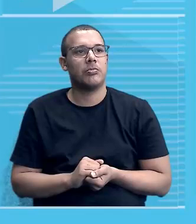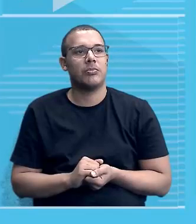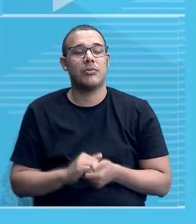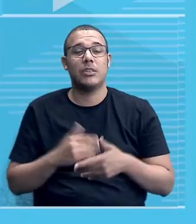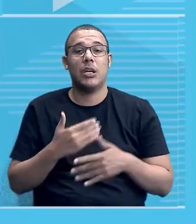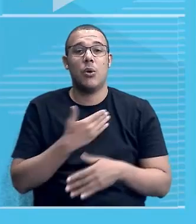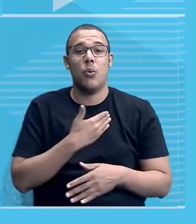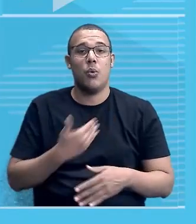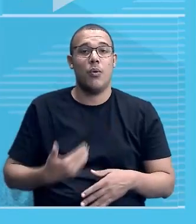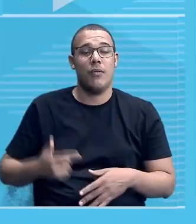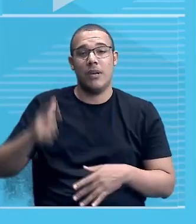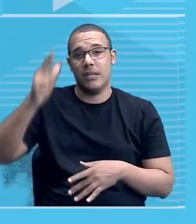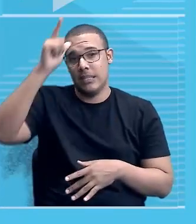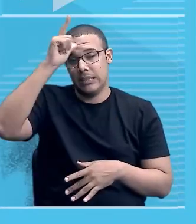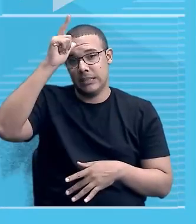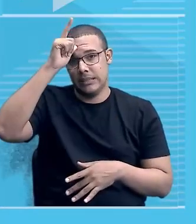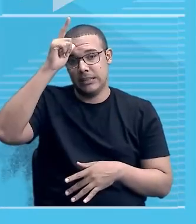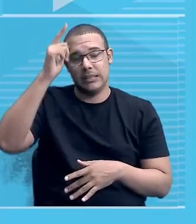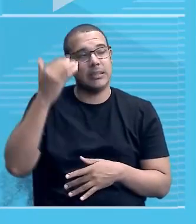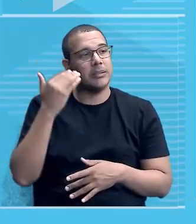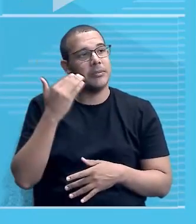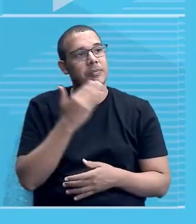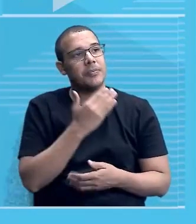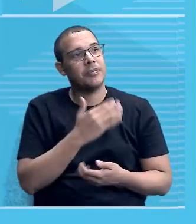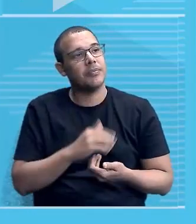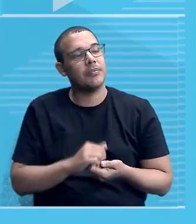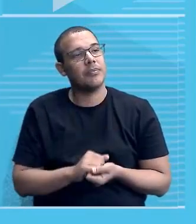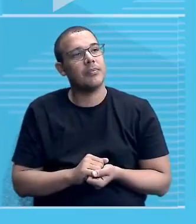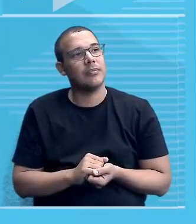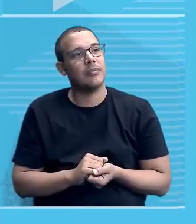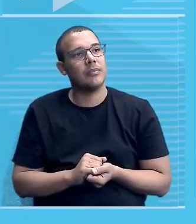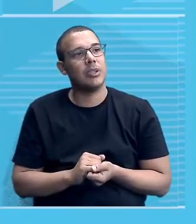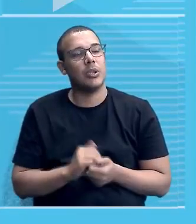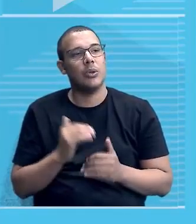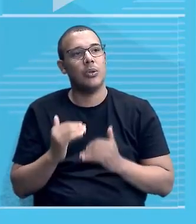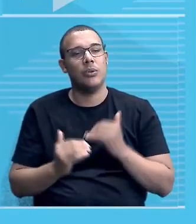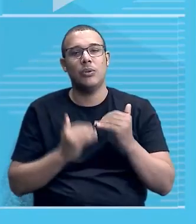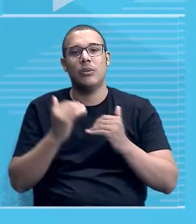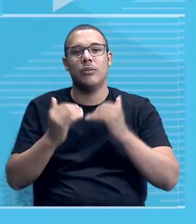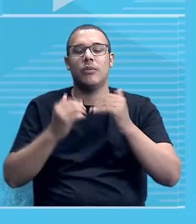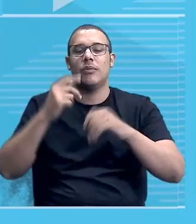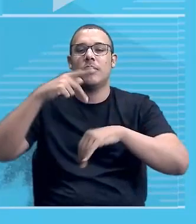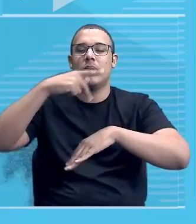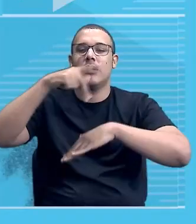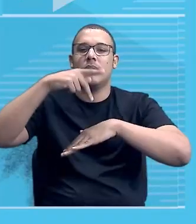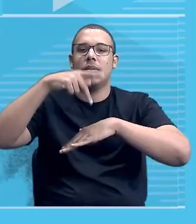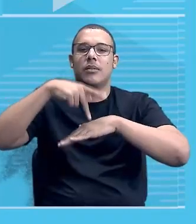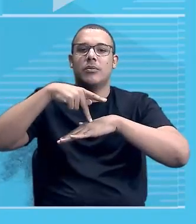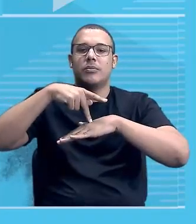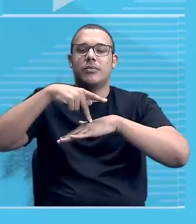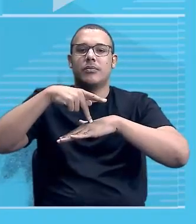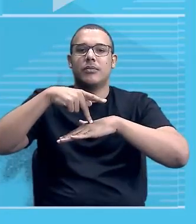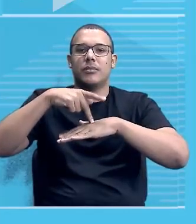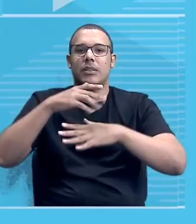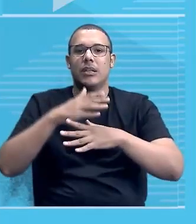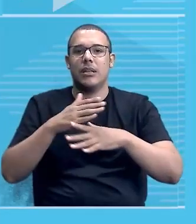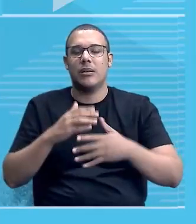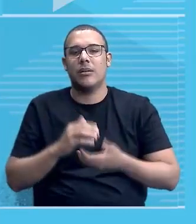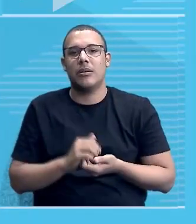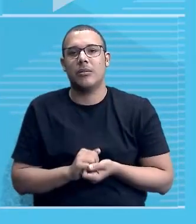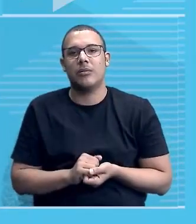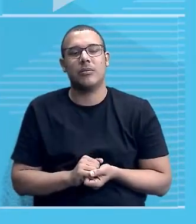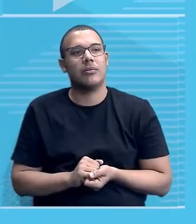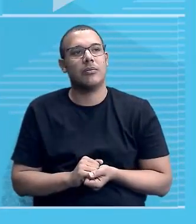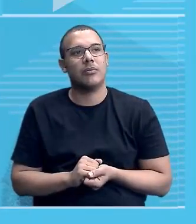Nilavioni e o processo de modernização do país foram desmantelados pela colonização